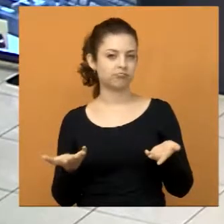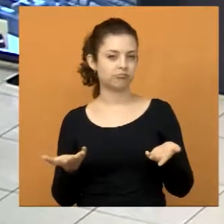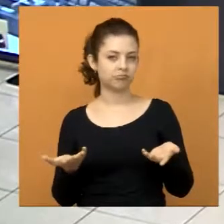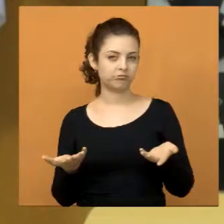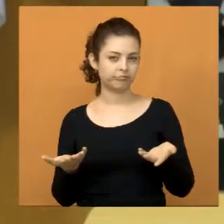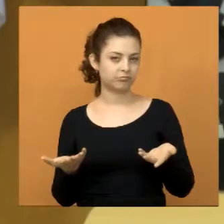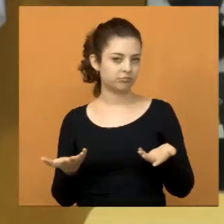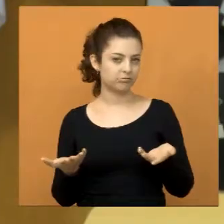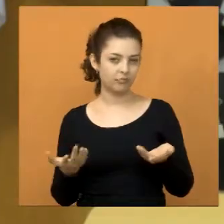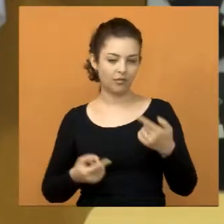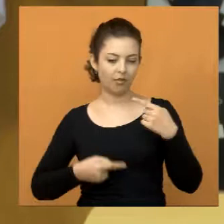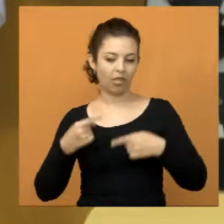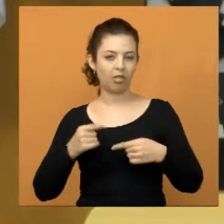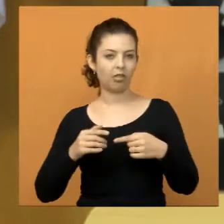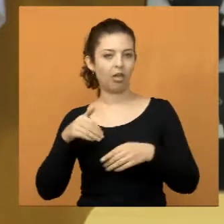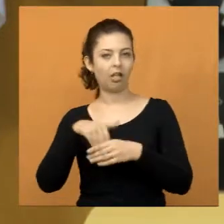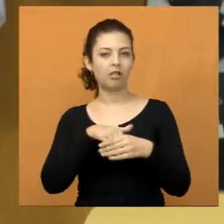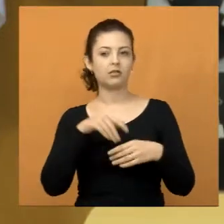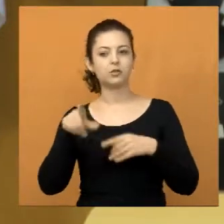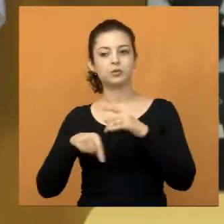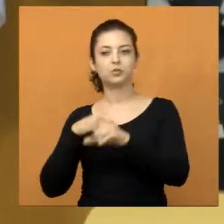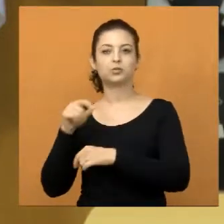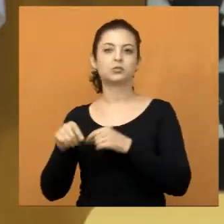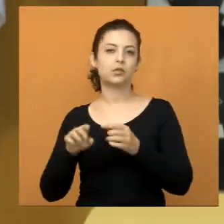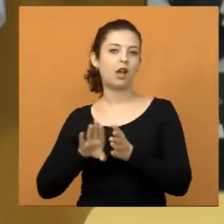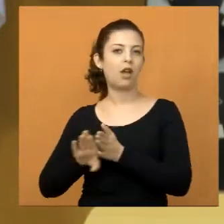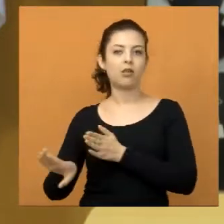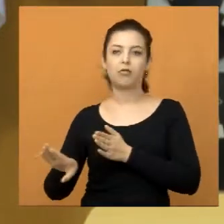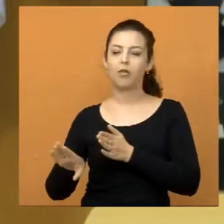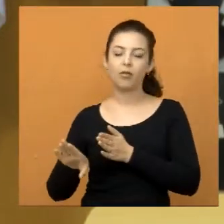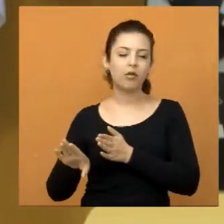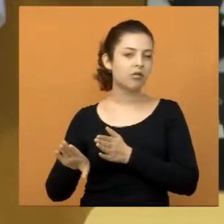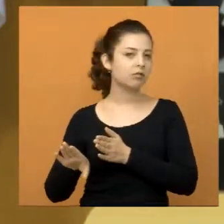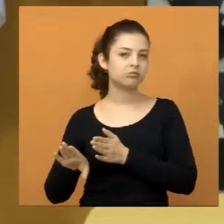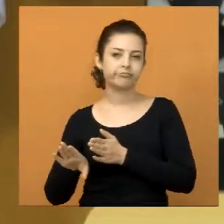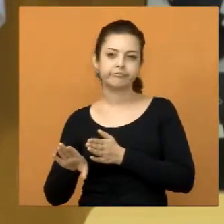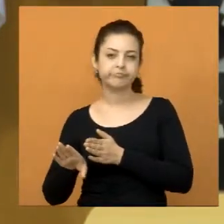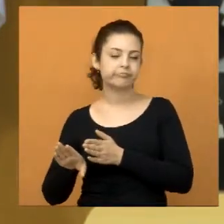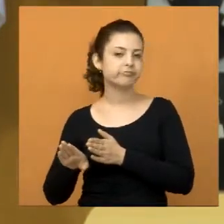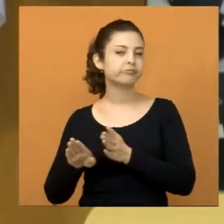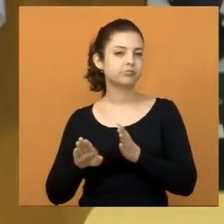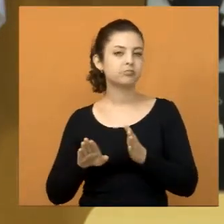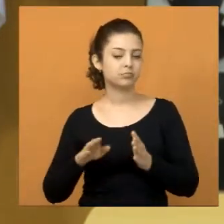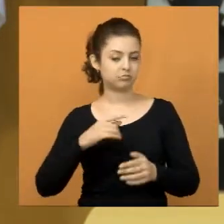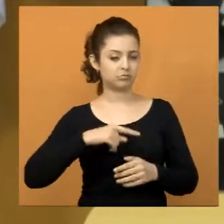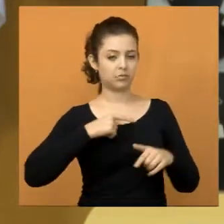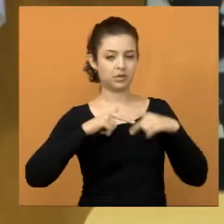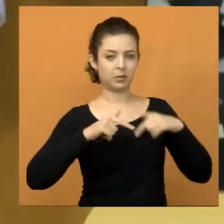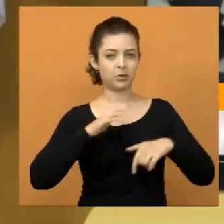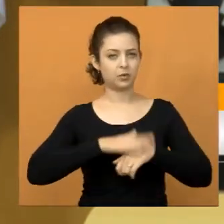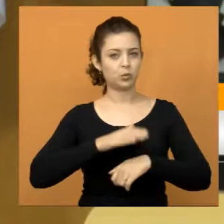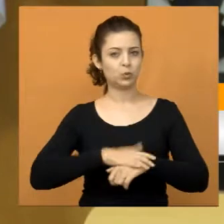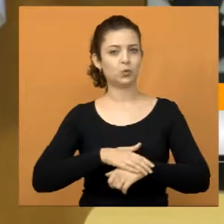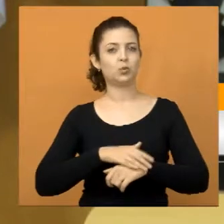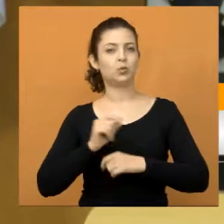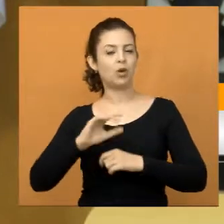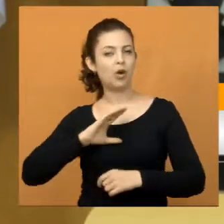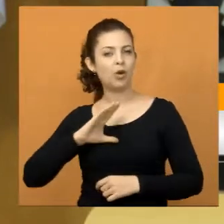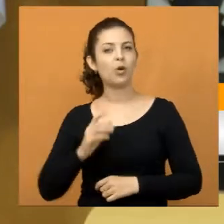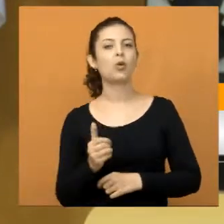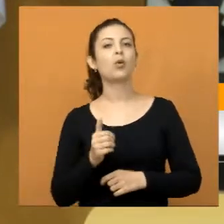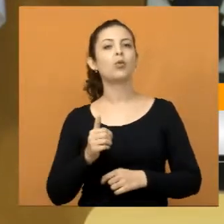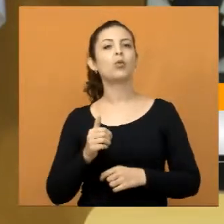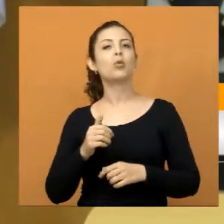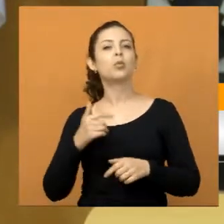não dispute a eleição e seja eleito. Então, saia fora, porque o nosso papel aqui hoje é ter coragem e